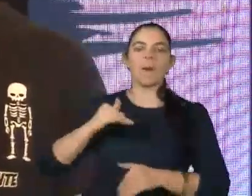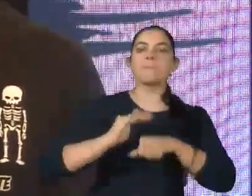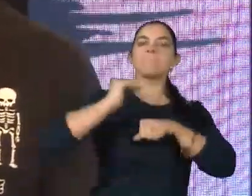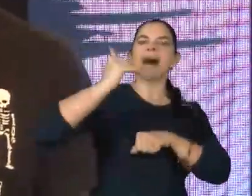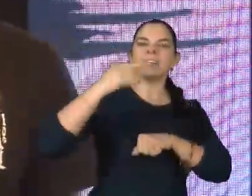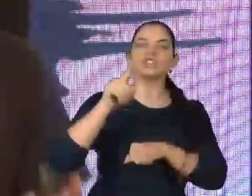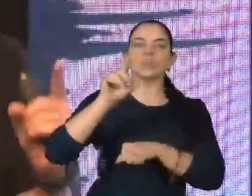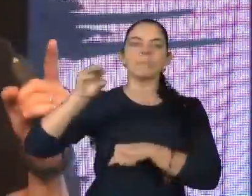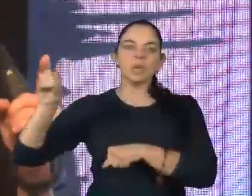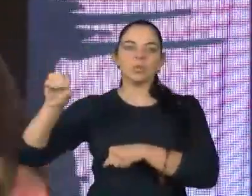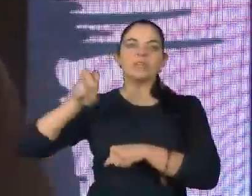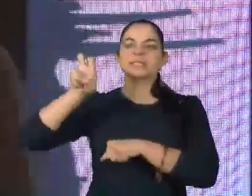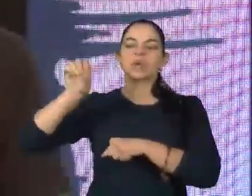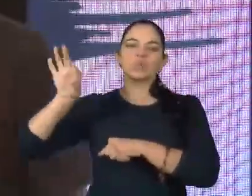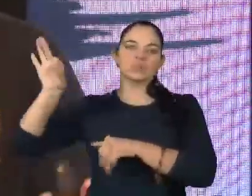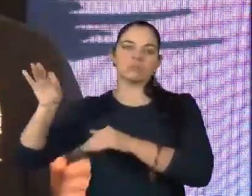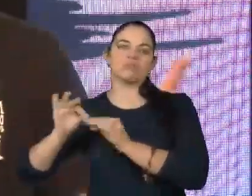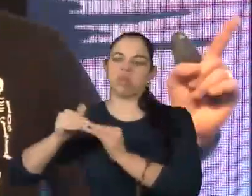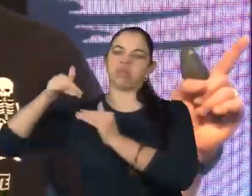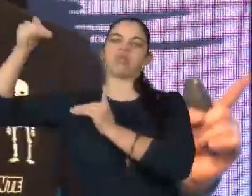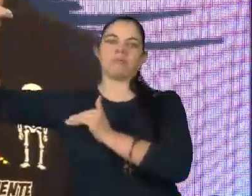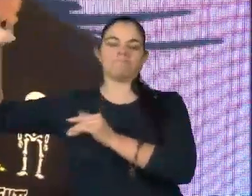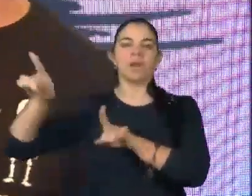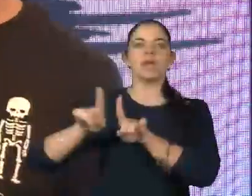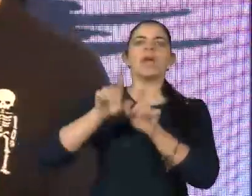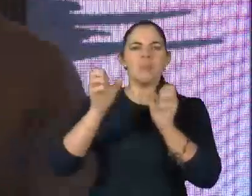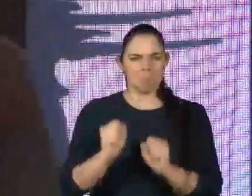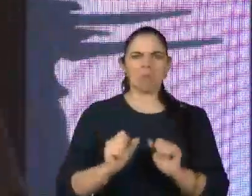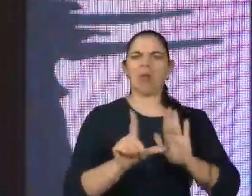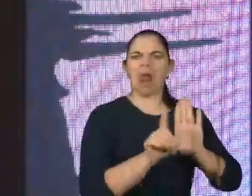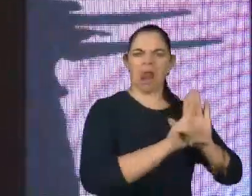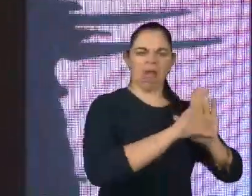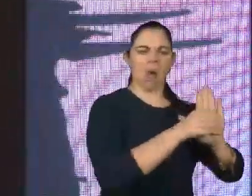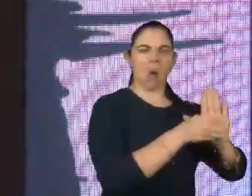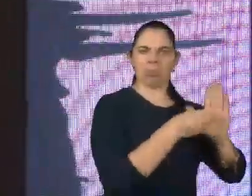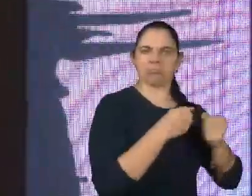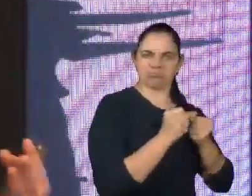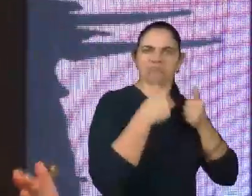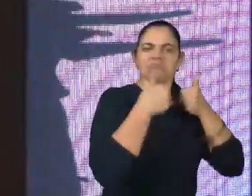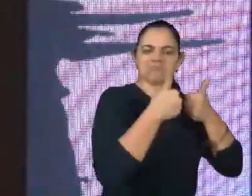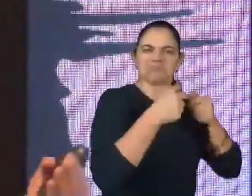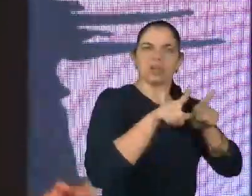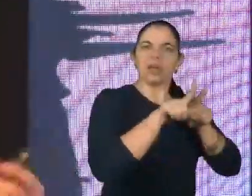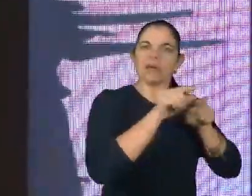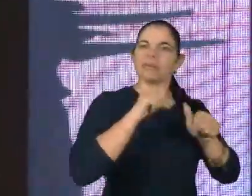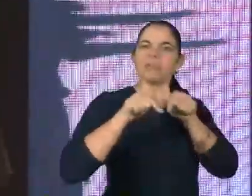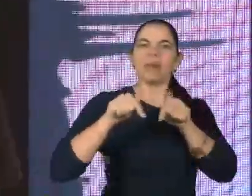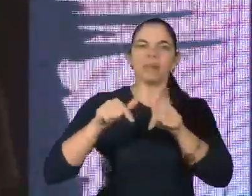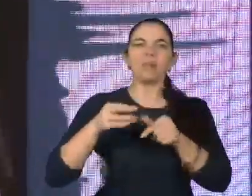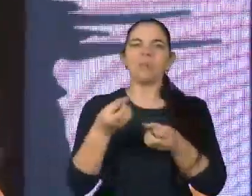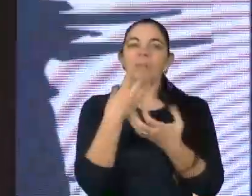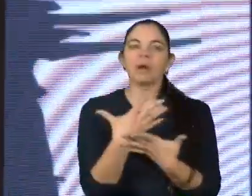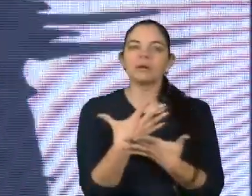deficiência. Porém, ainda que a gente tenha uma boa legislação e muita gente trabalhando há muito tempo para que ela seja implementada,